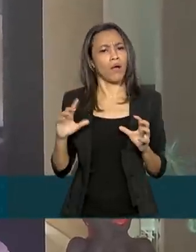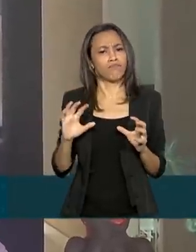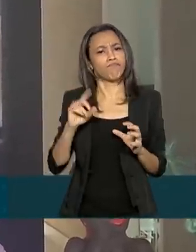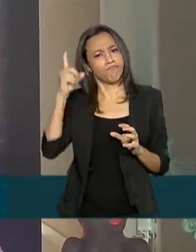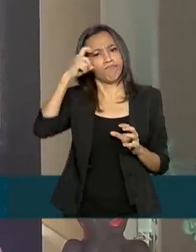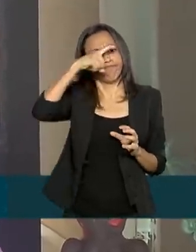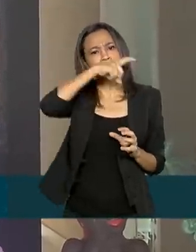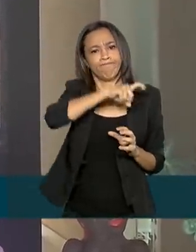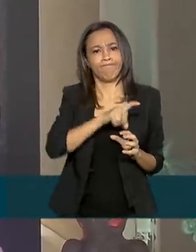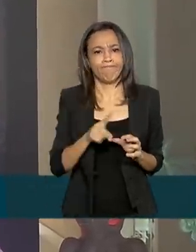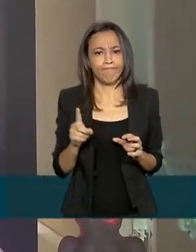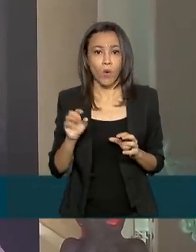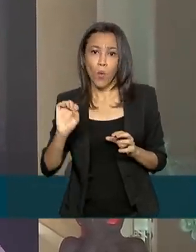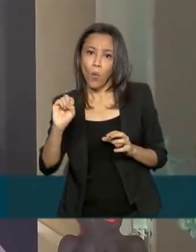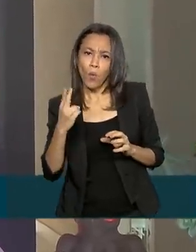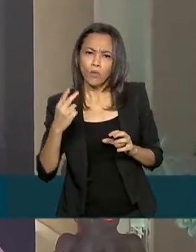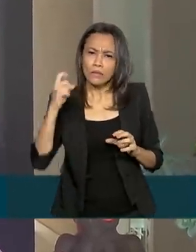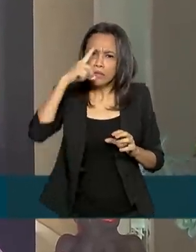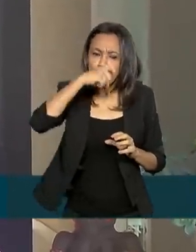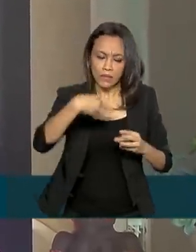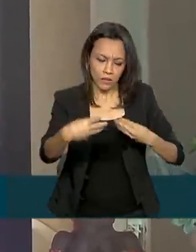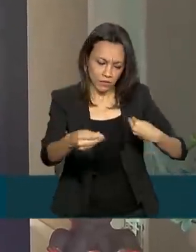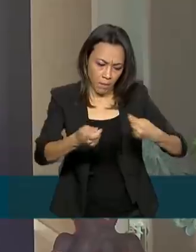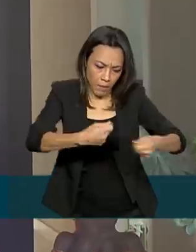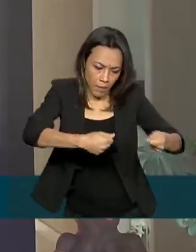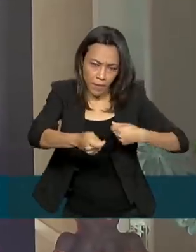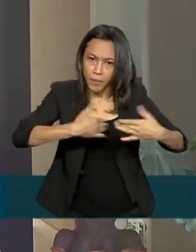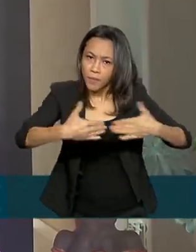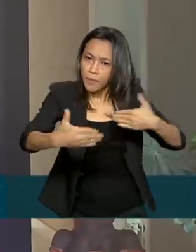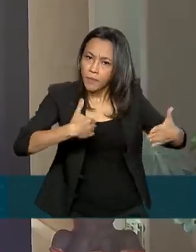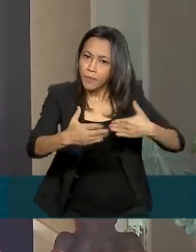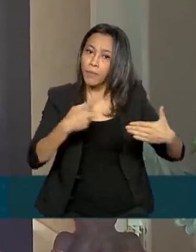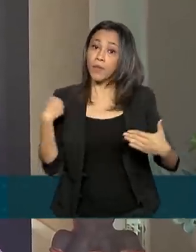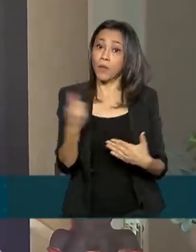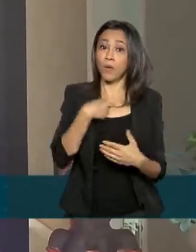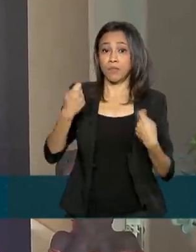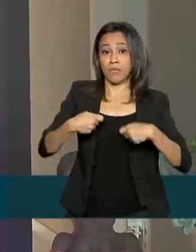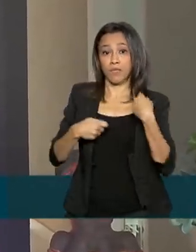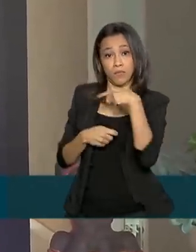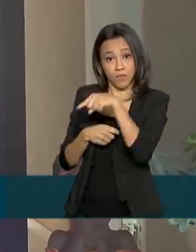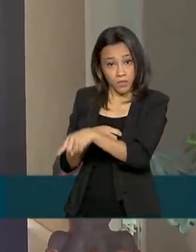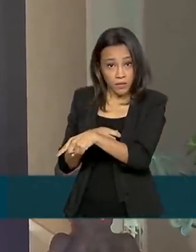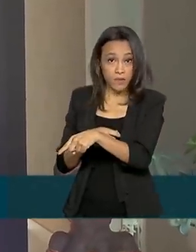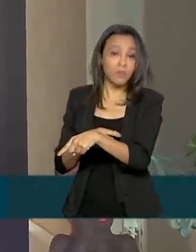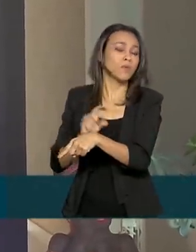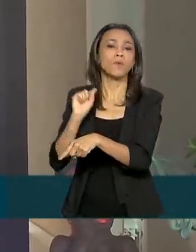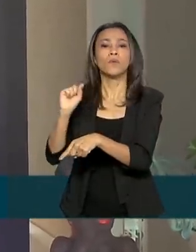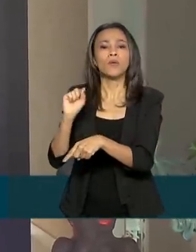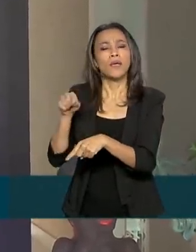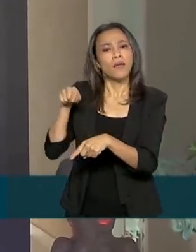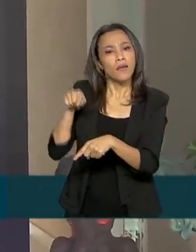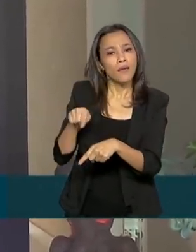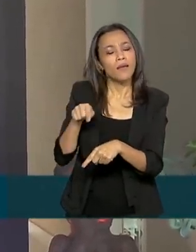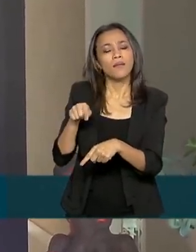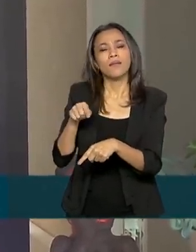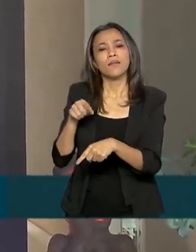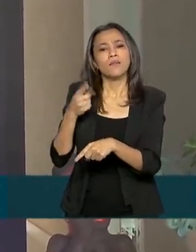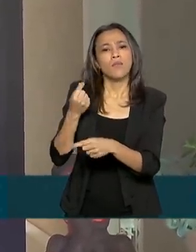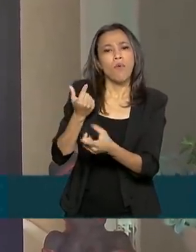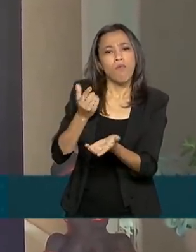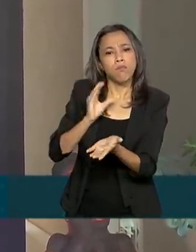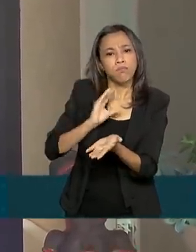mercado. E nós precisamos justamente disso daí, de um recurso que venha dar